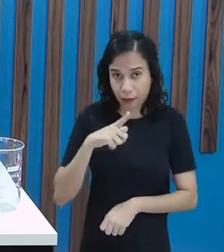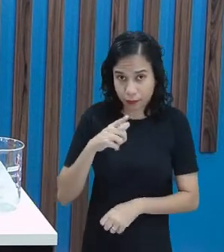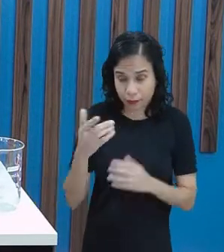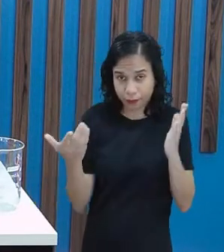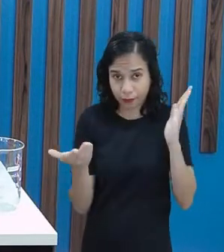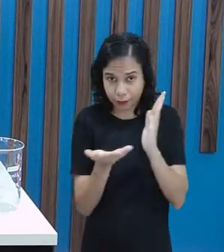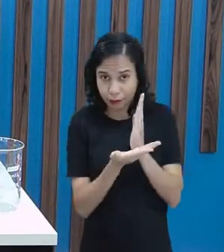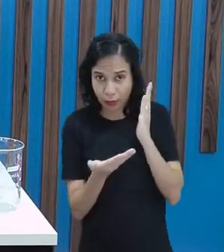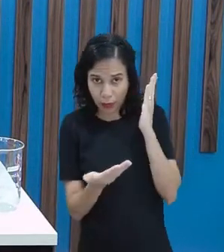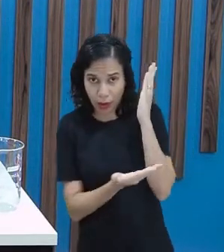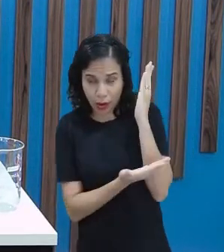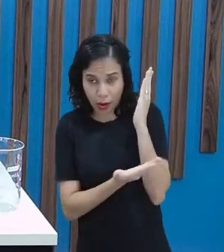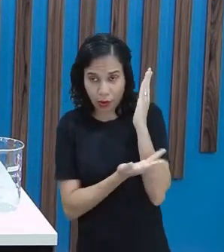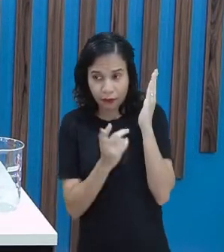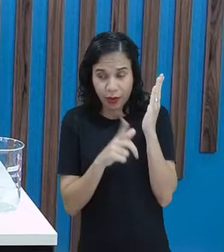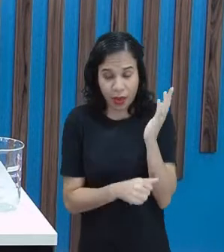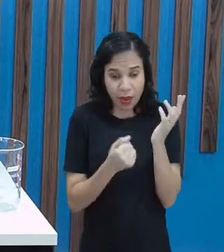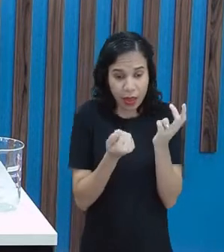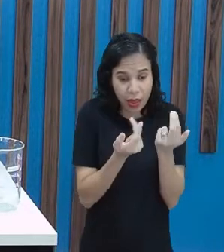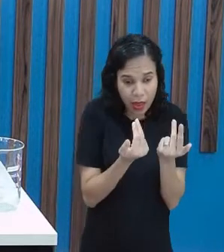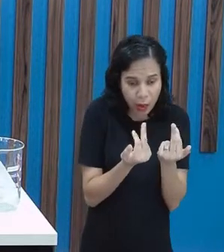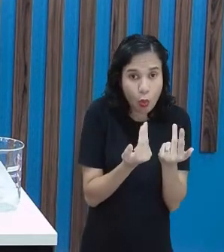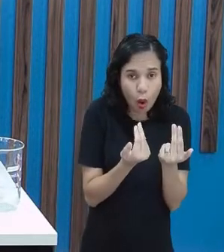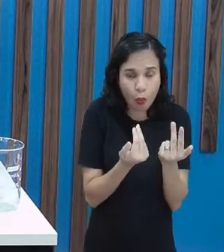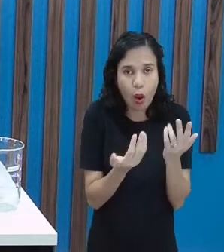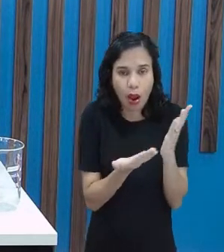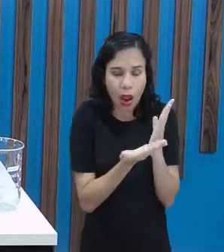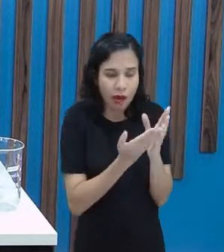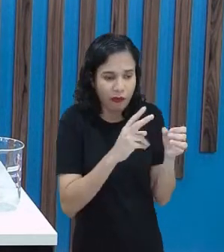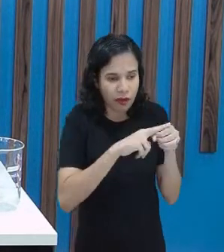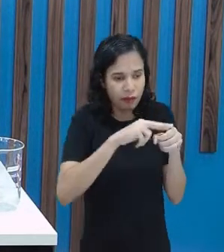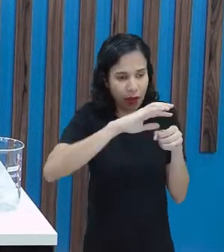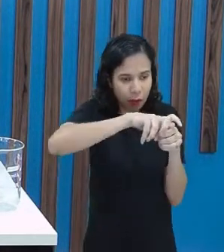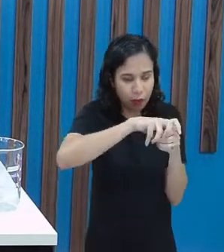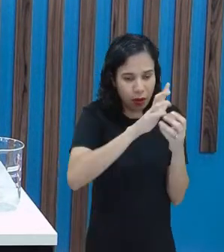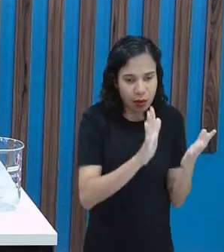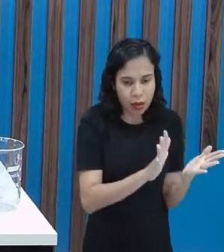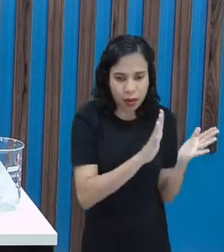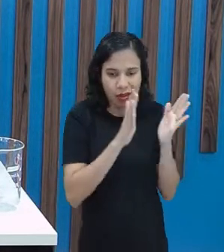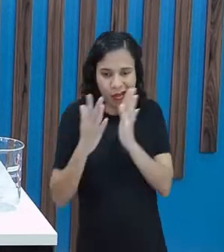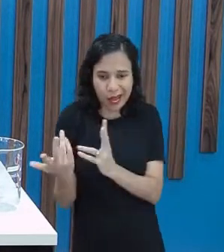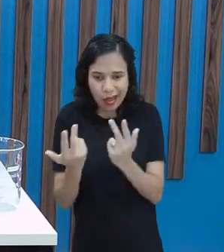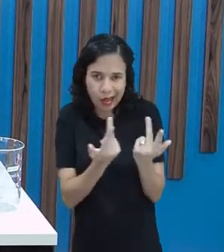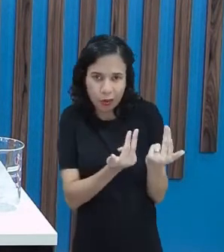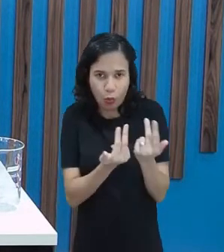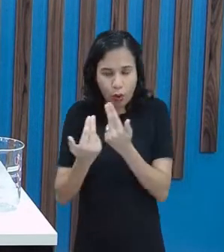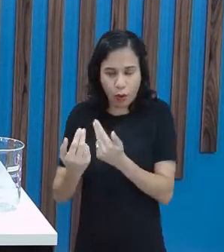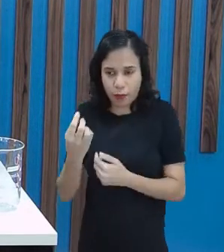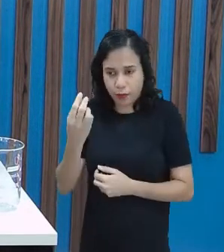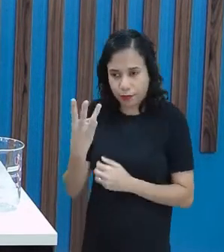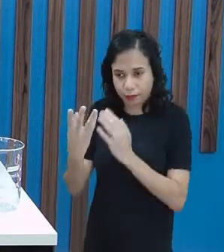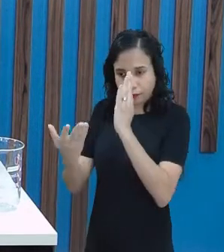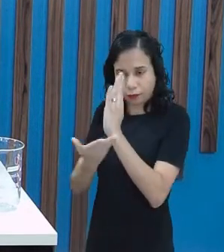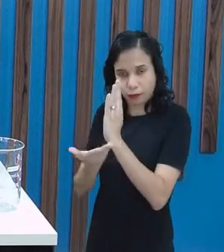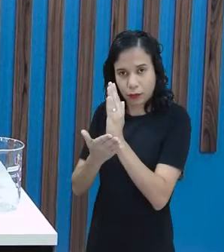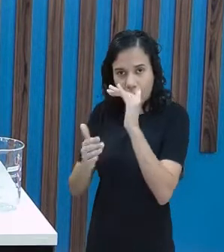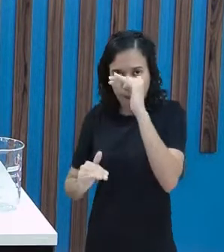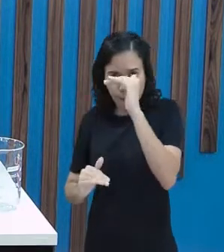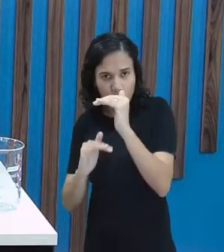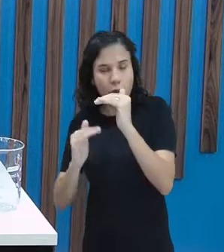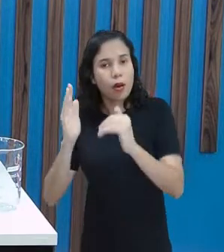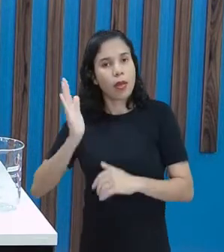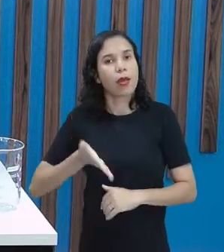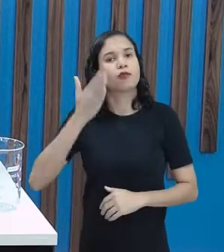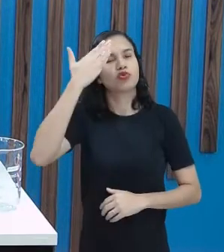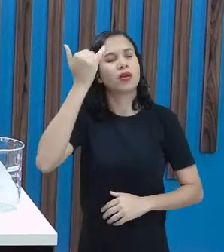maior é igual a três garrafinhas de 500 ml, eu já sei